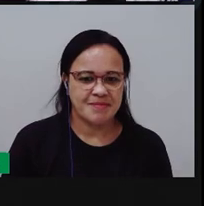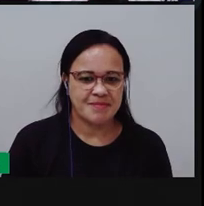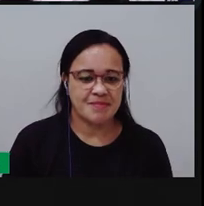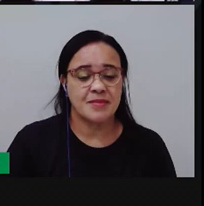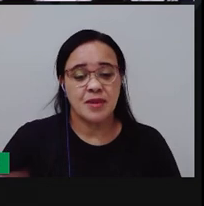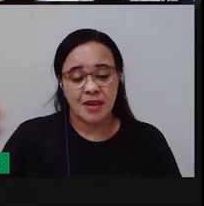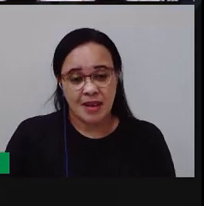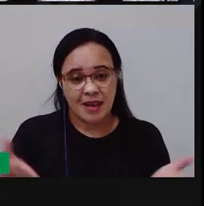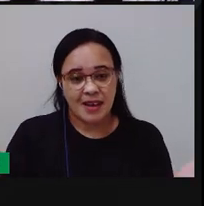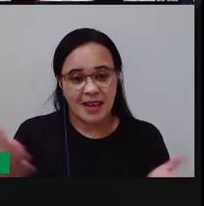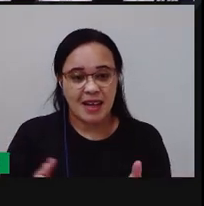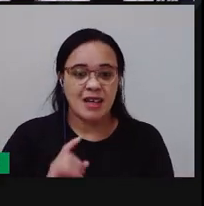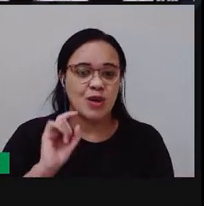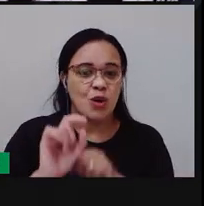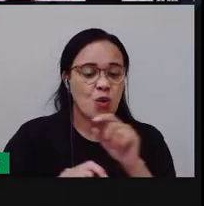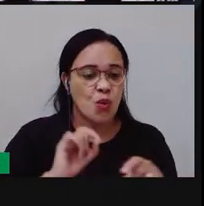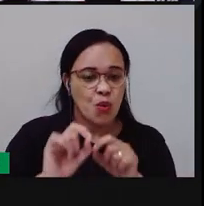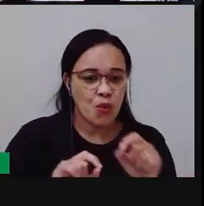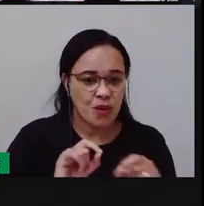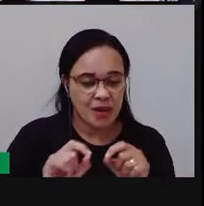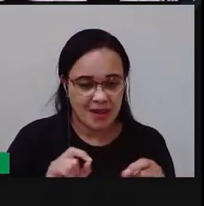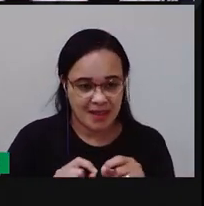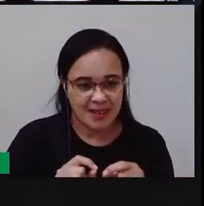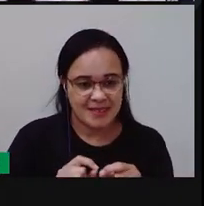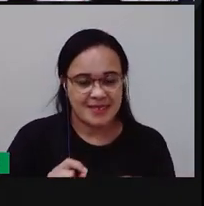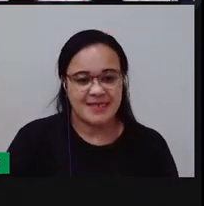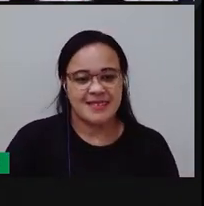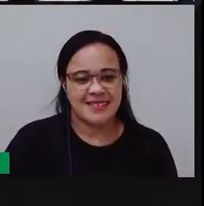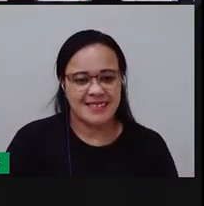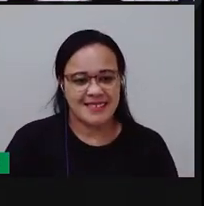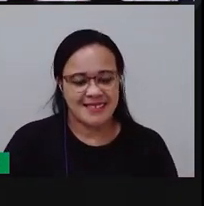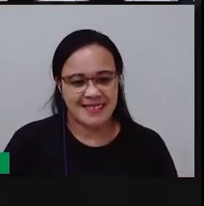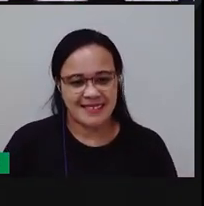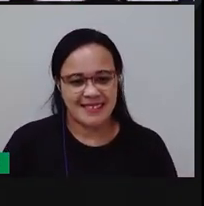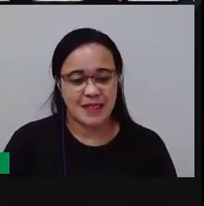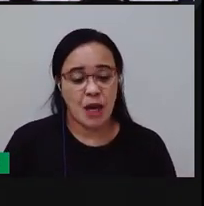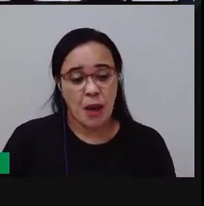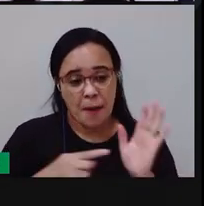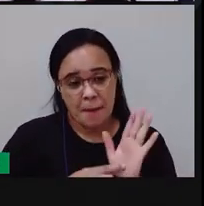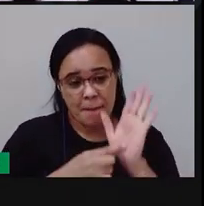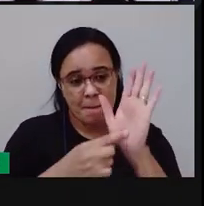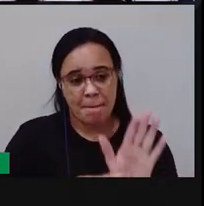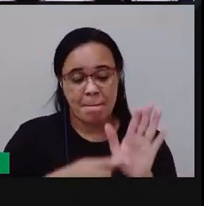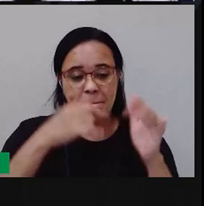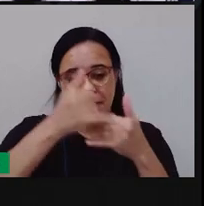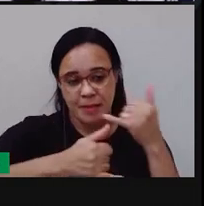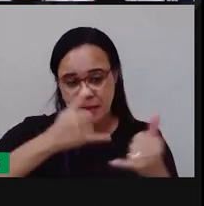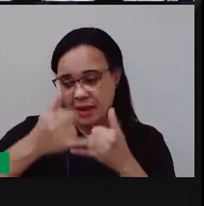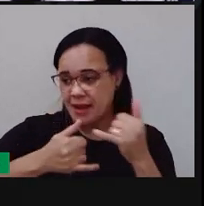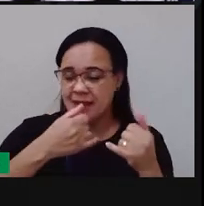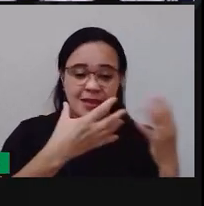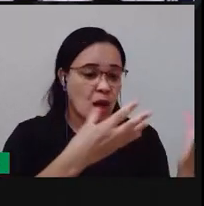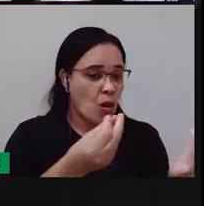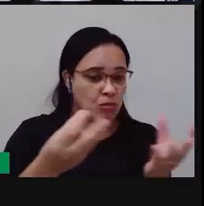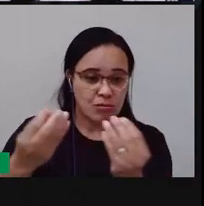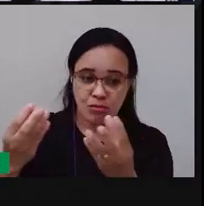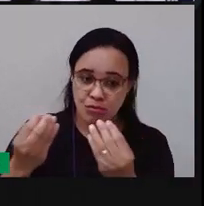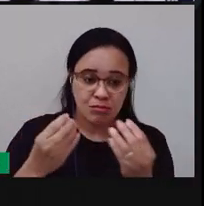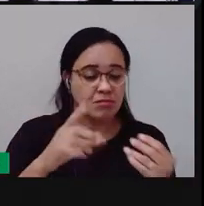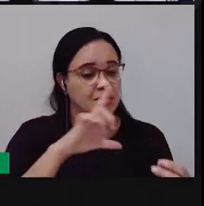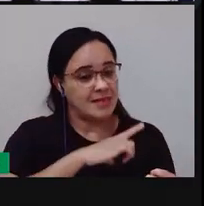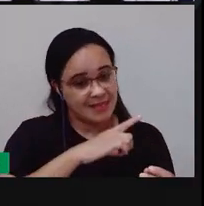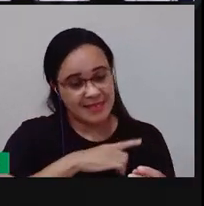Agora crianças crianças Eu quero mostrar para vocês Algumas outras brincadeiras Populares na região